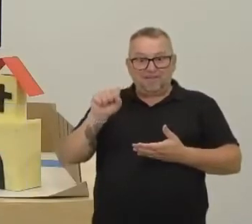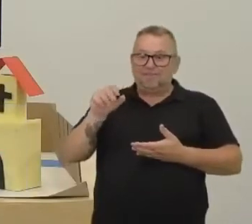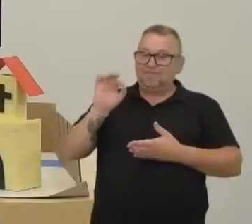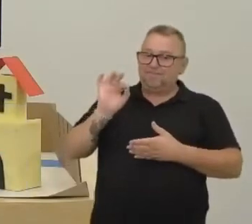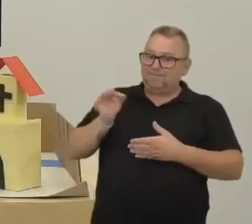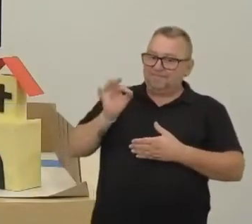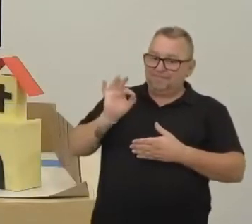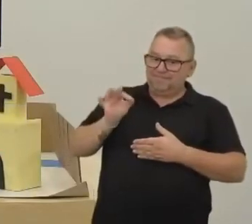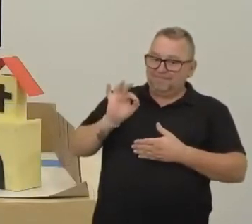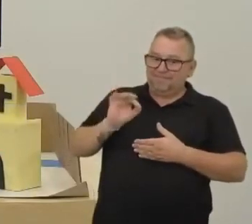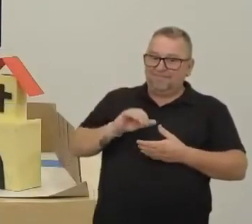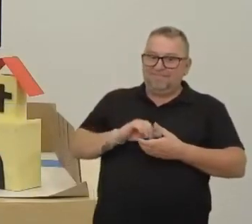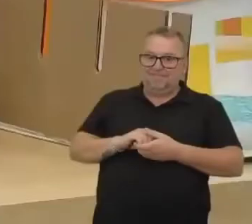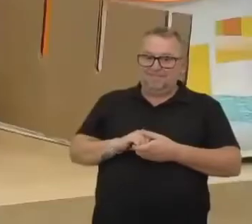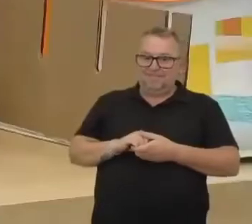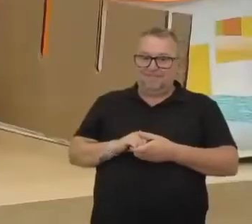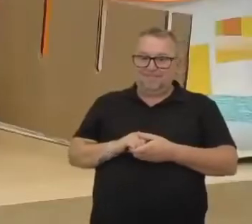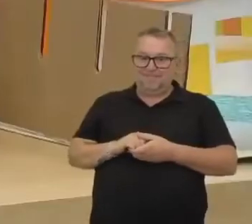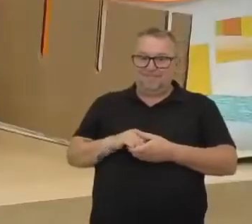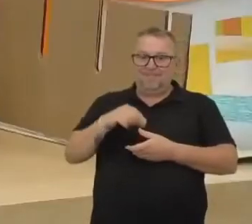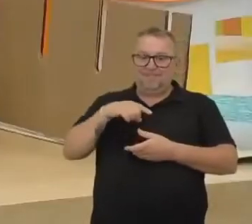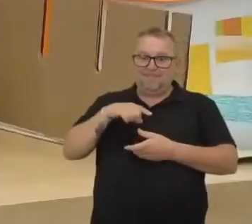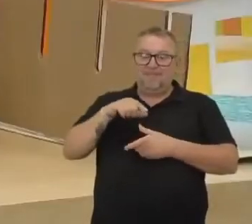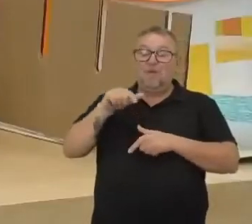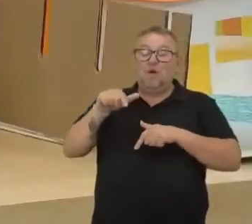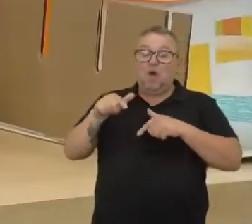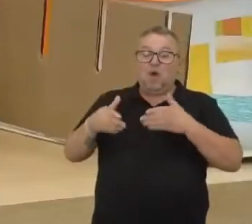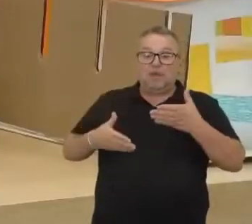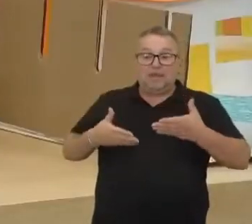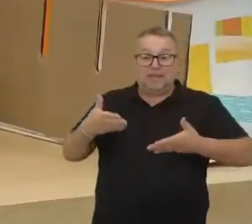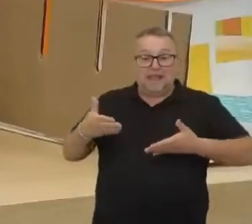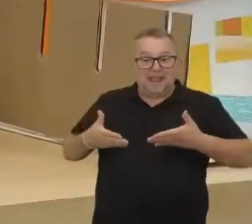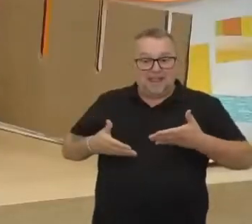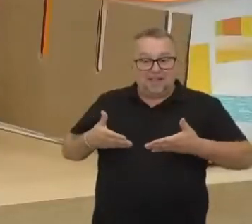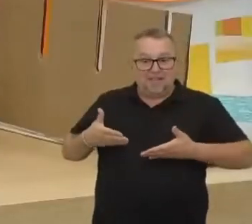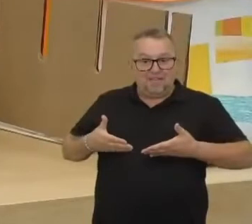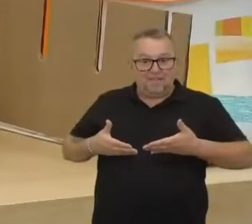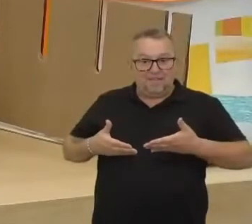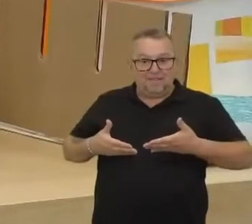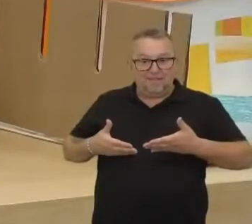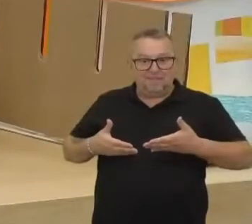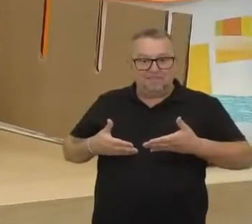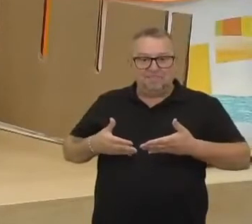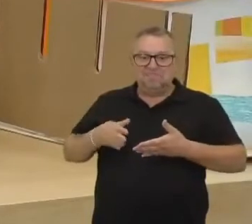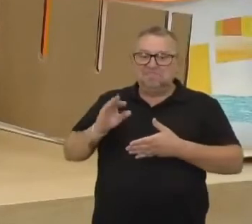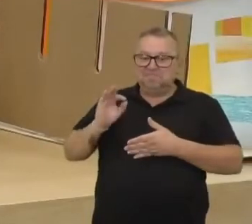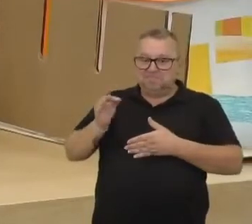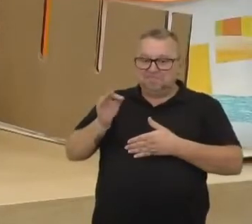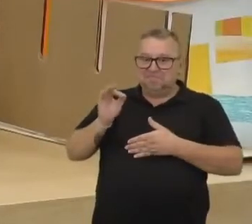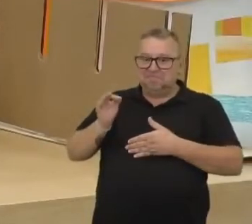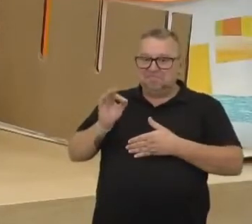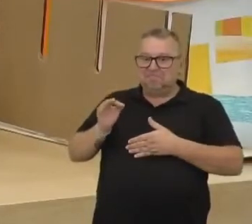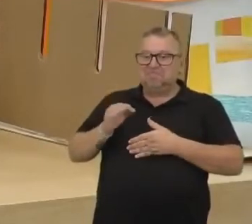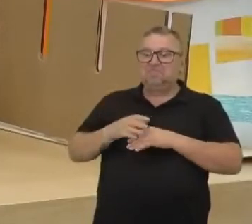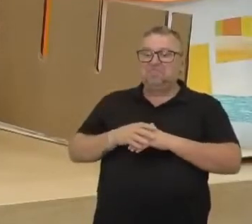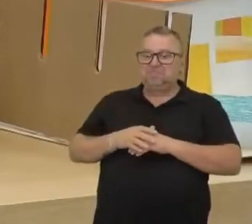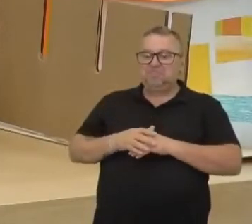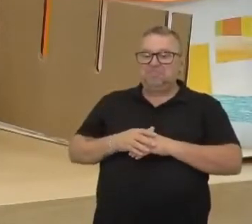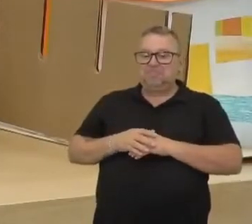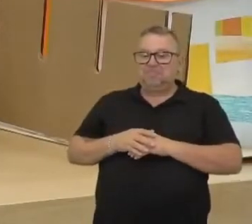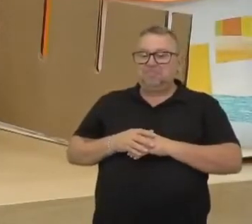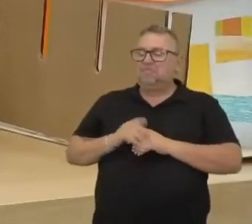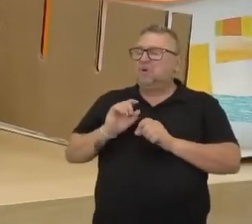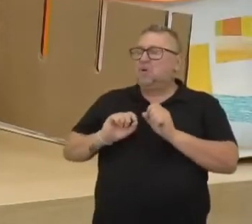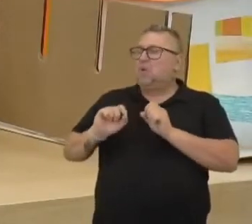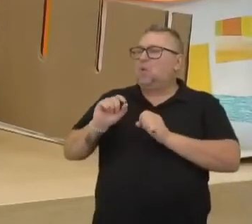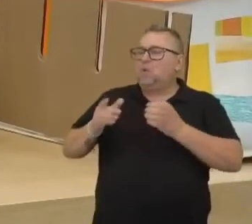Está correto, pro. Então, eles são os servos. Olha só. Eles são os servos. Os servos. Então, quem